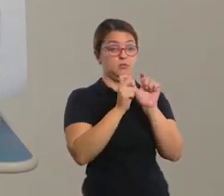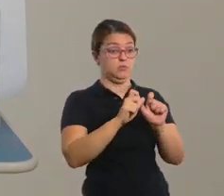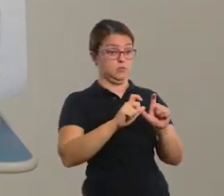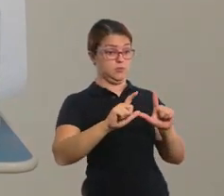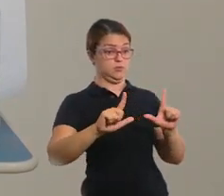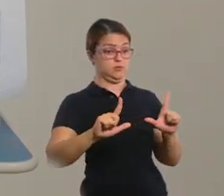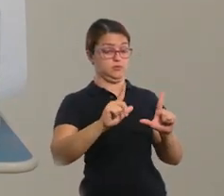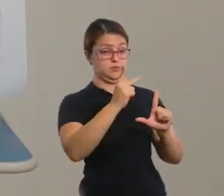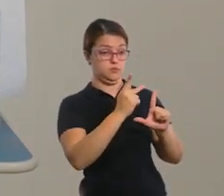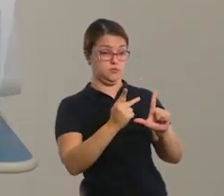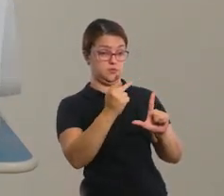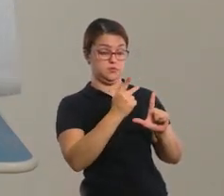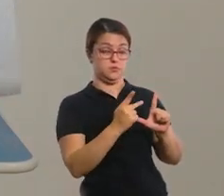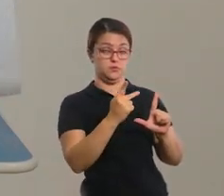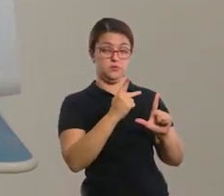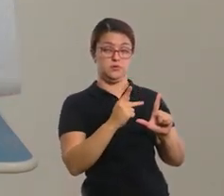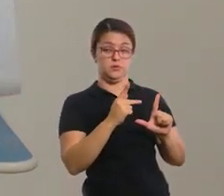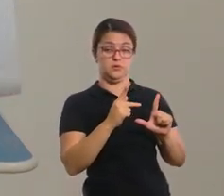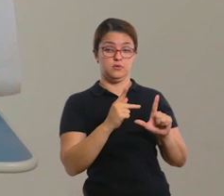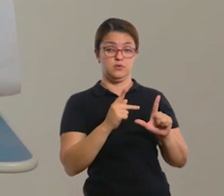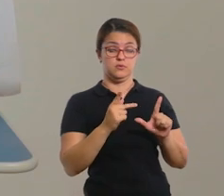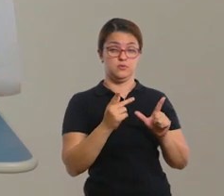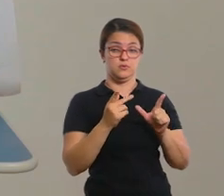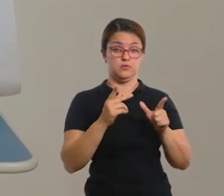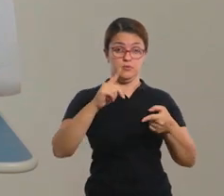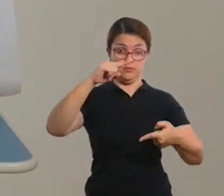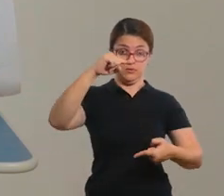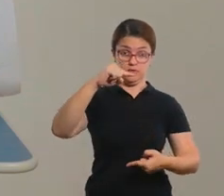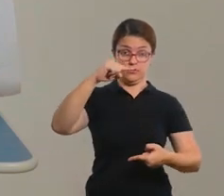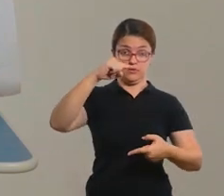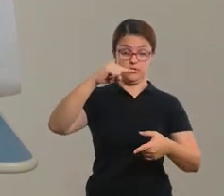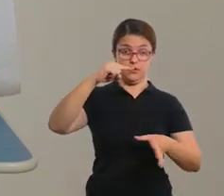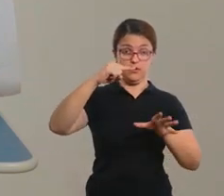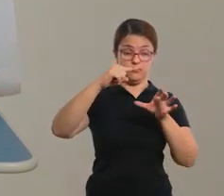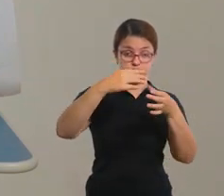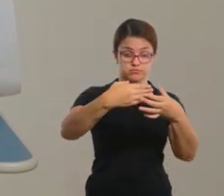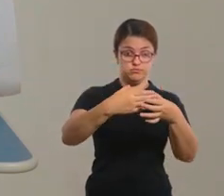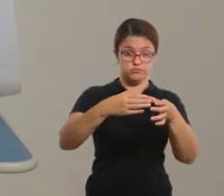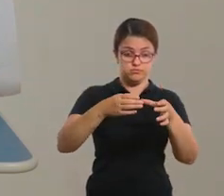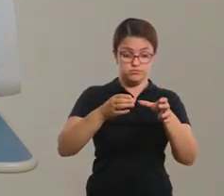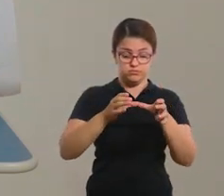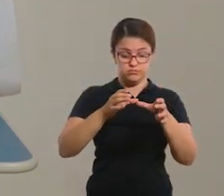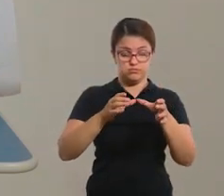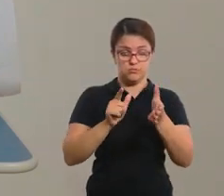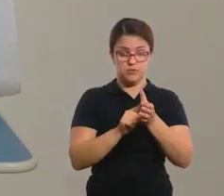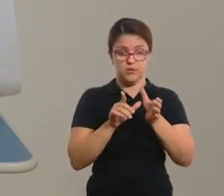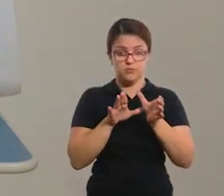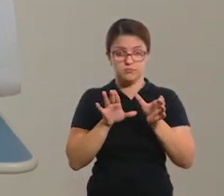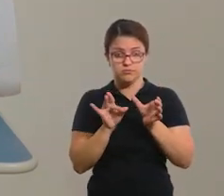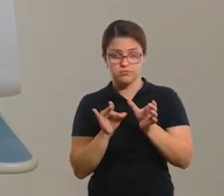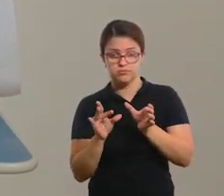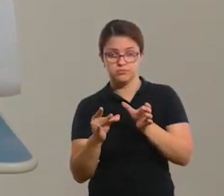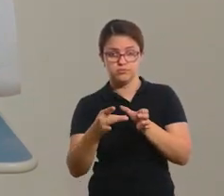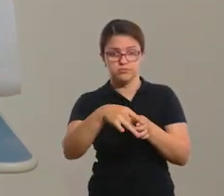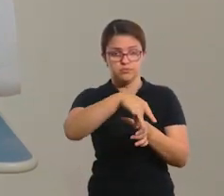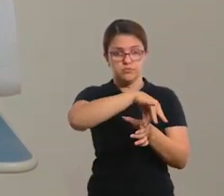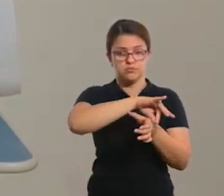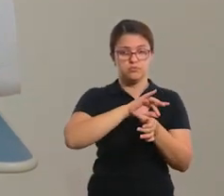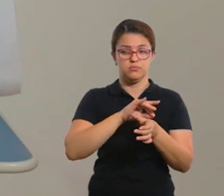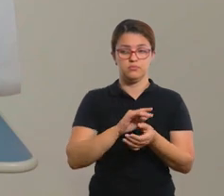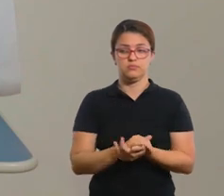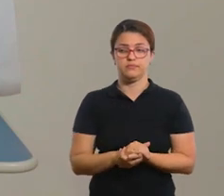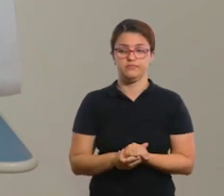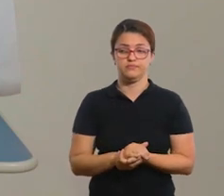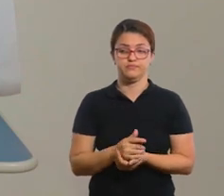grandes e cole na garrafa o desenho que você quer, tá bom? Colou? Bacana.